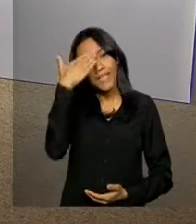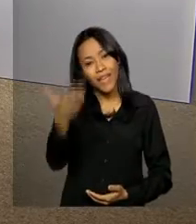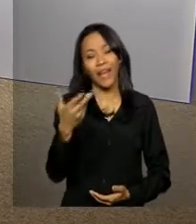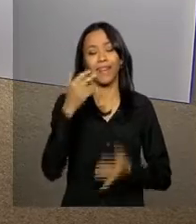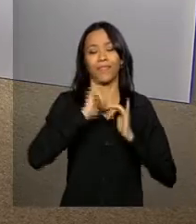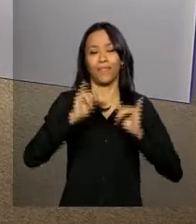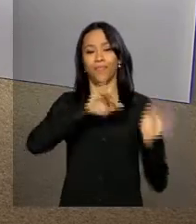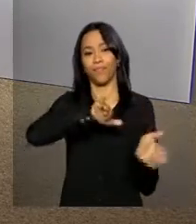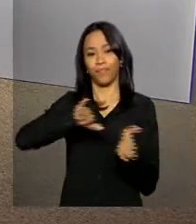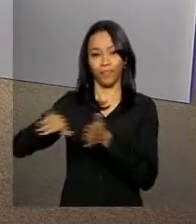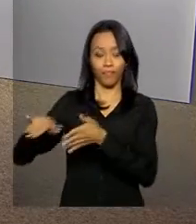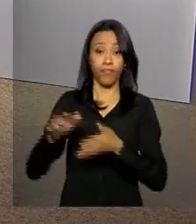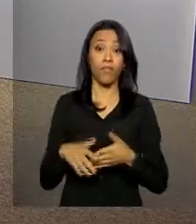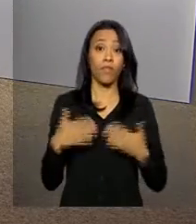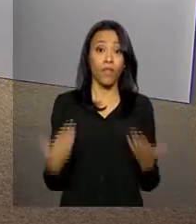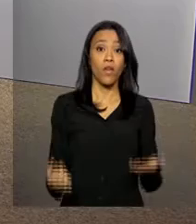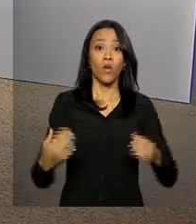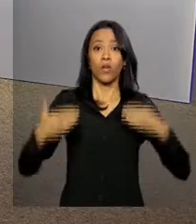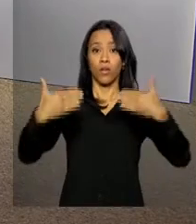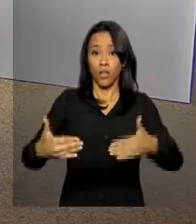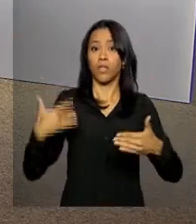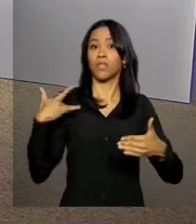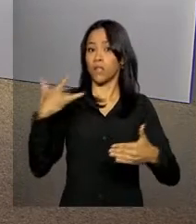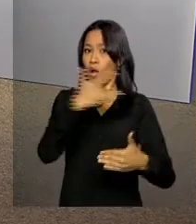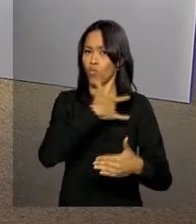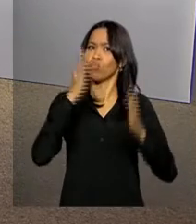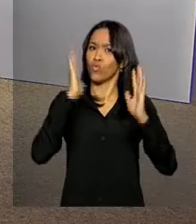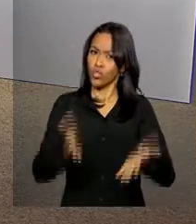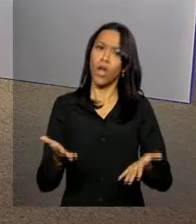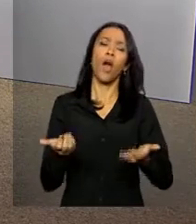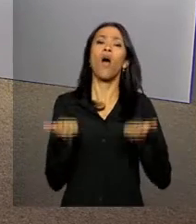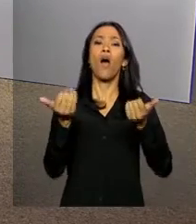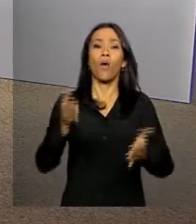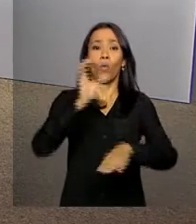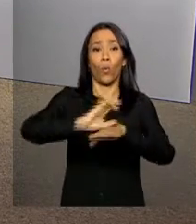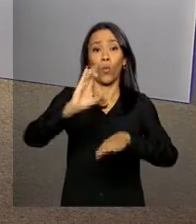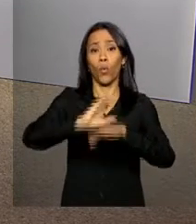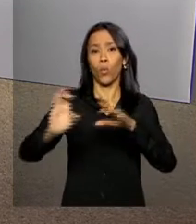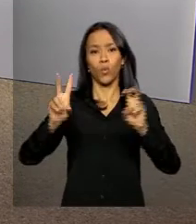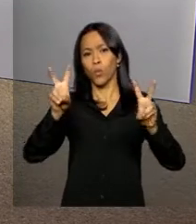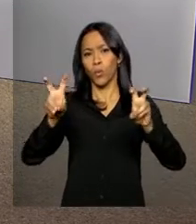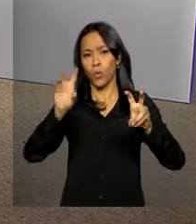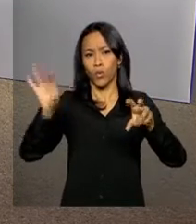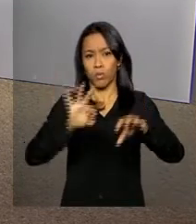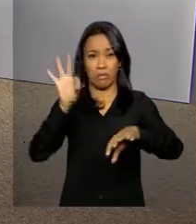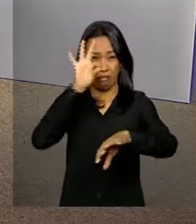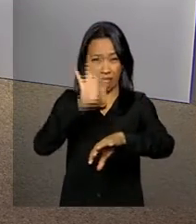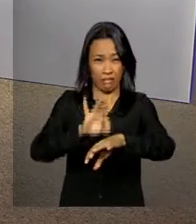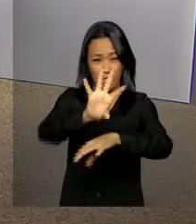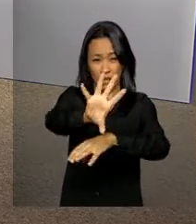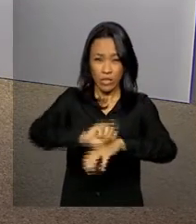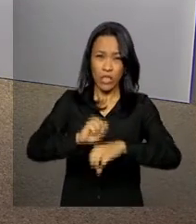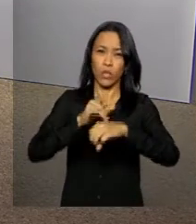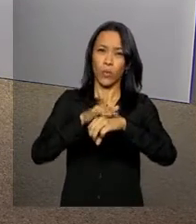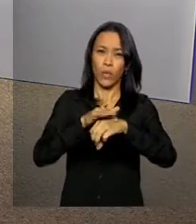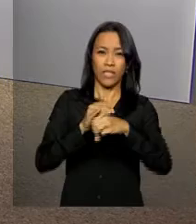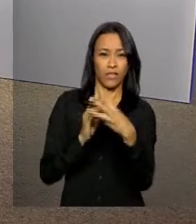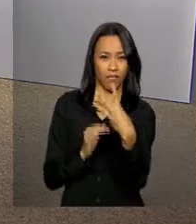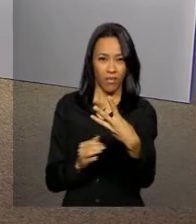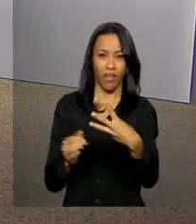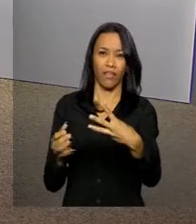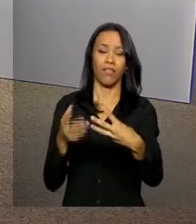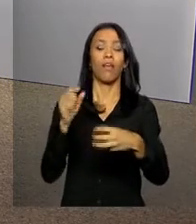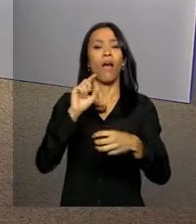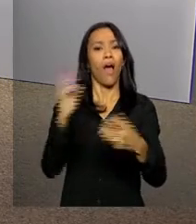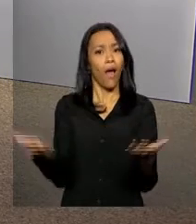pelas suas informações. O Ministério da Saúde, que já oferecia cursos sobre o Aedes aegypti e as doenças transmitidas pelo mosquito,